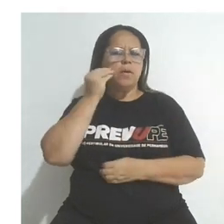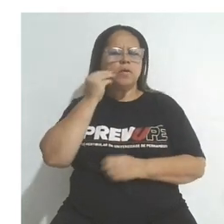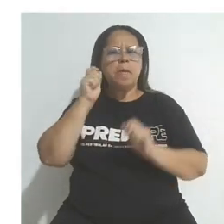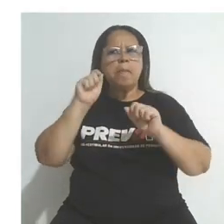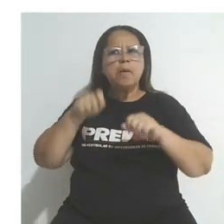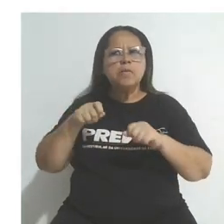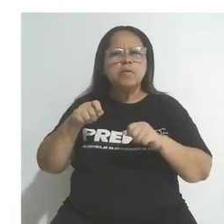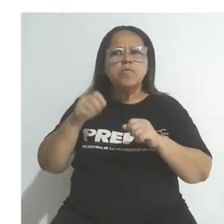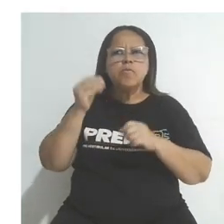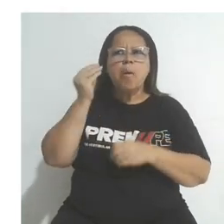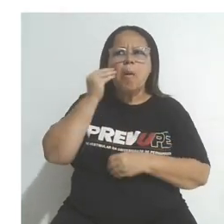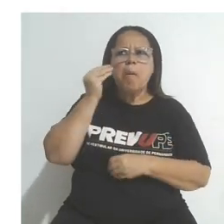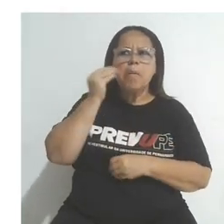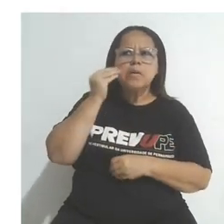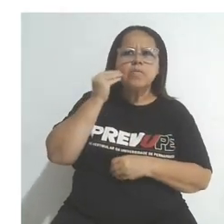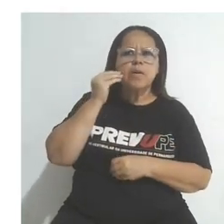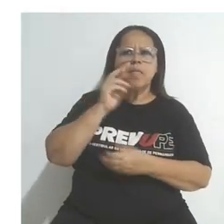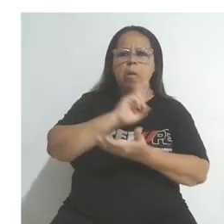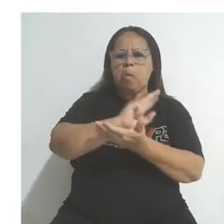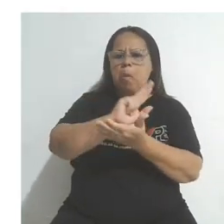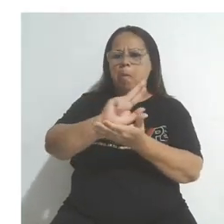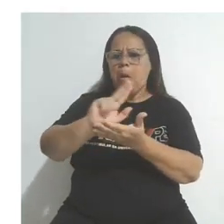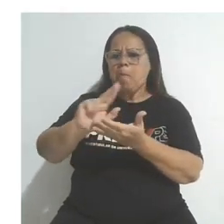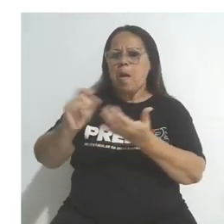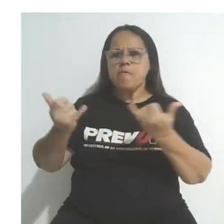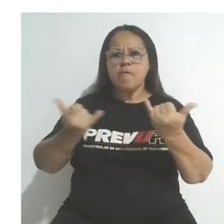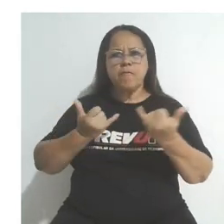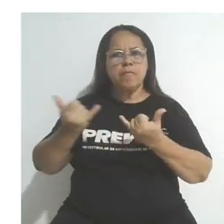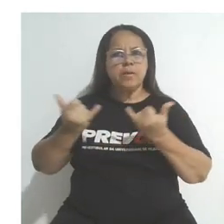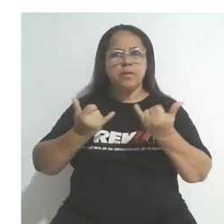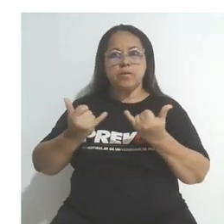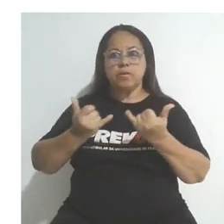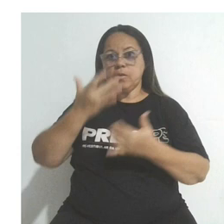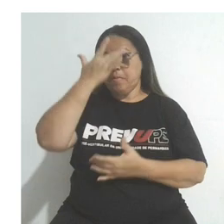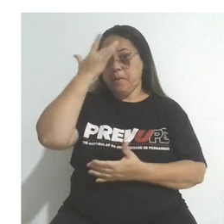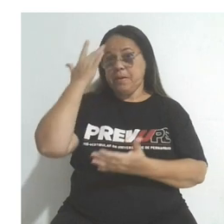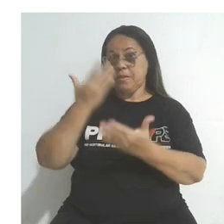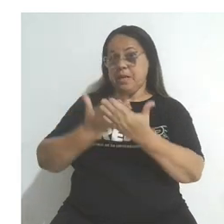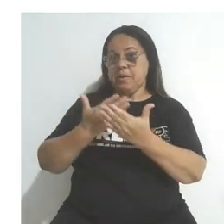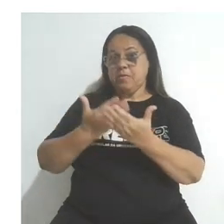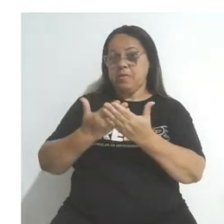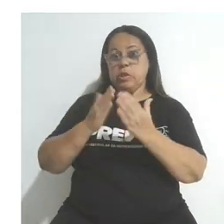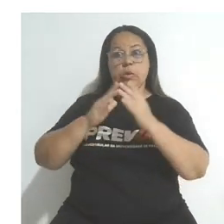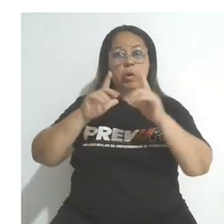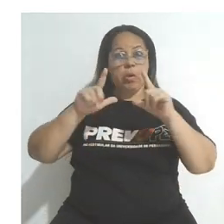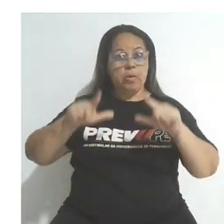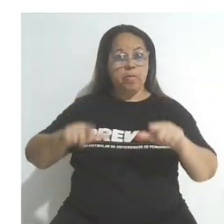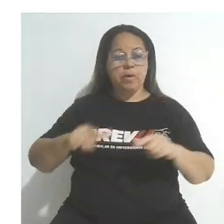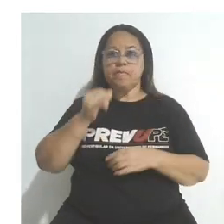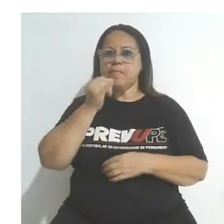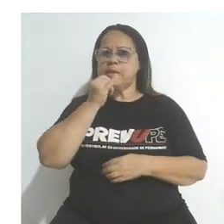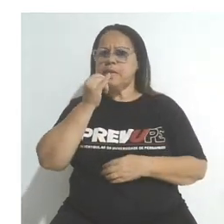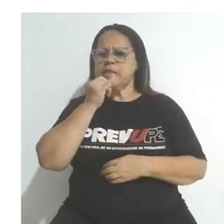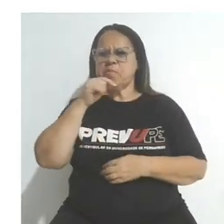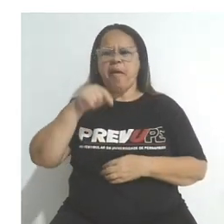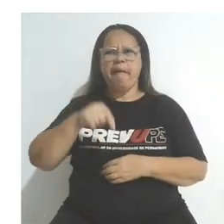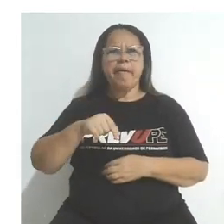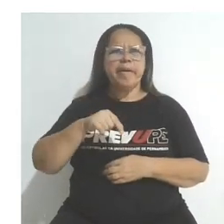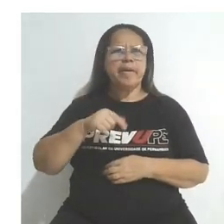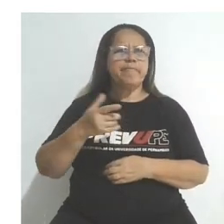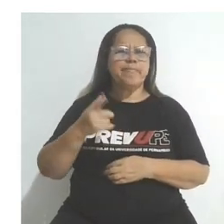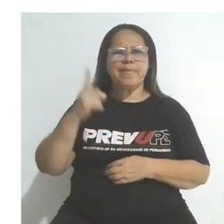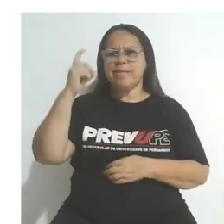observar que ele abre um leque de informações para os estudantes. Na minha região, por exemplo, a gente não tem